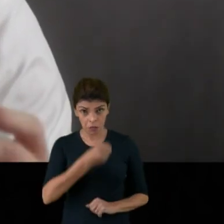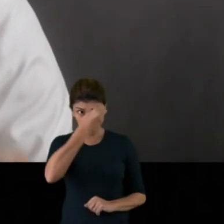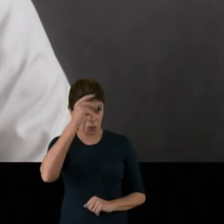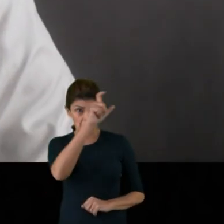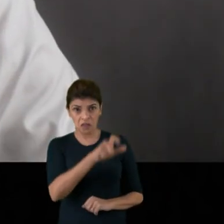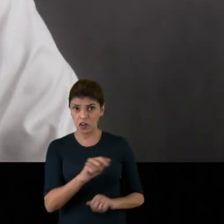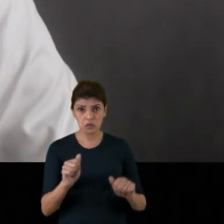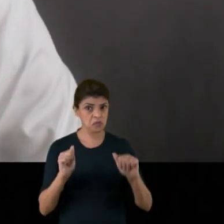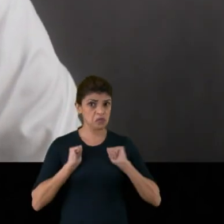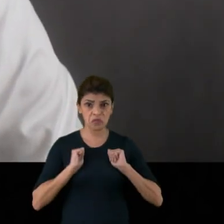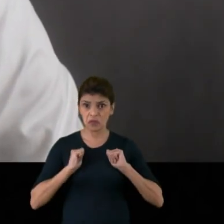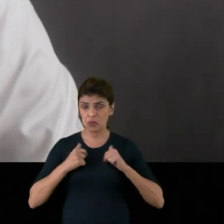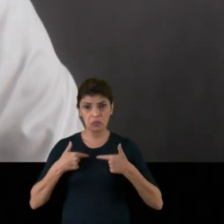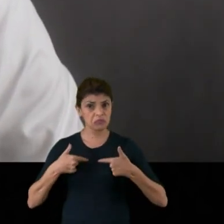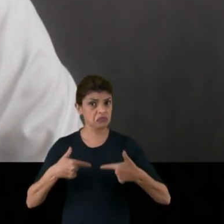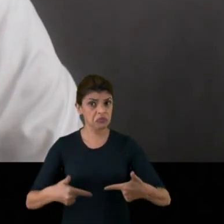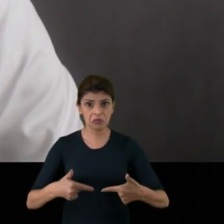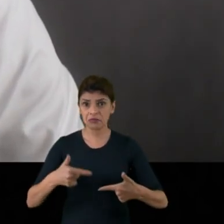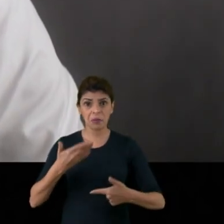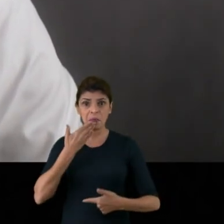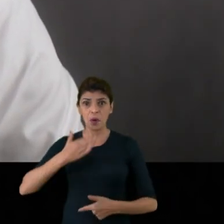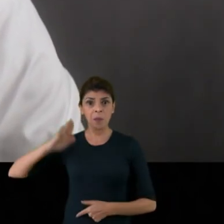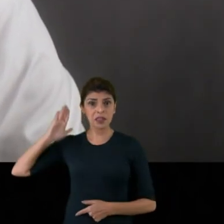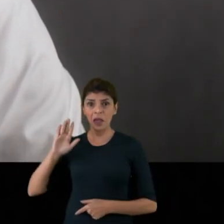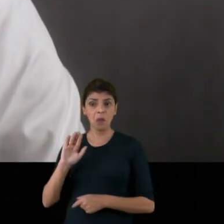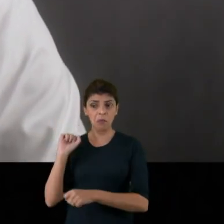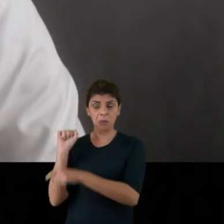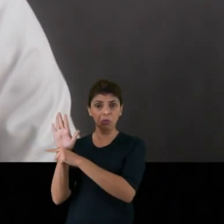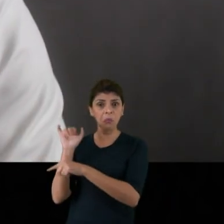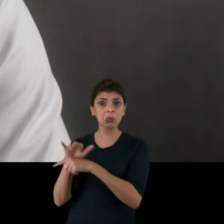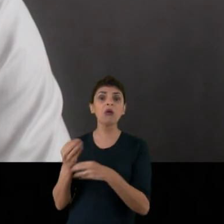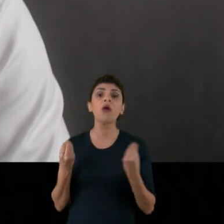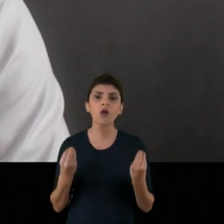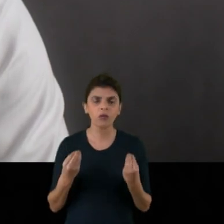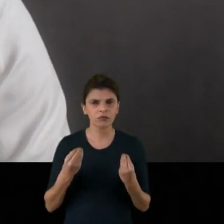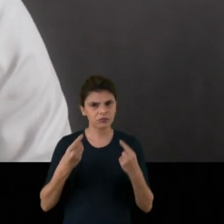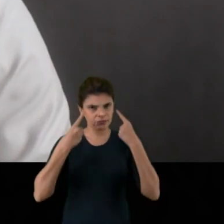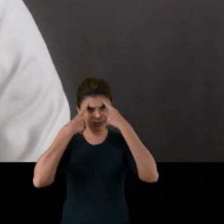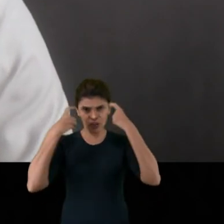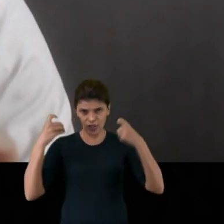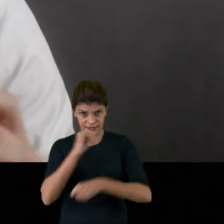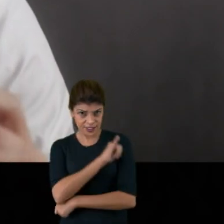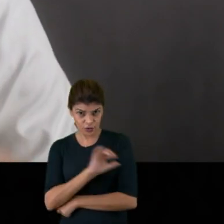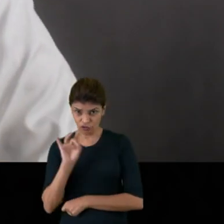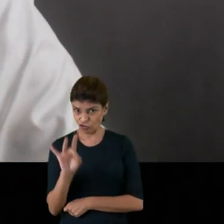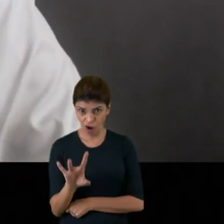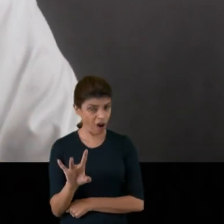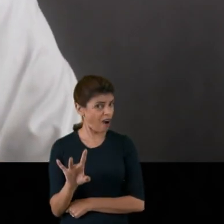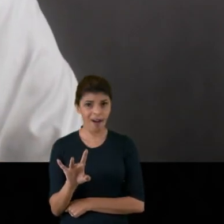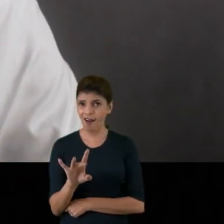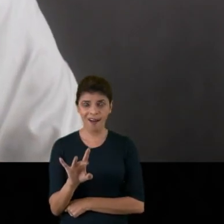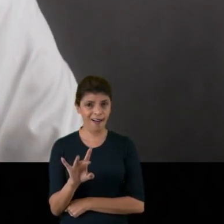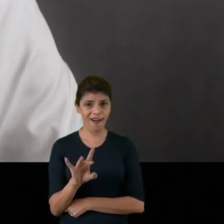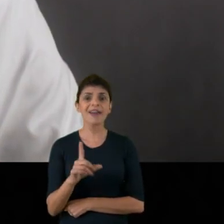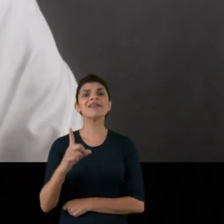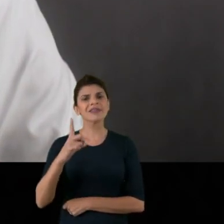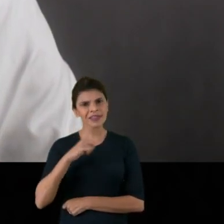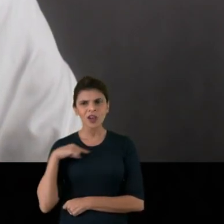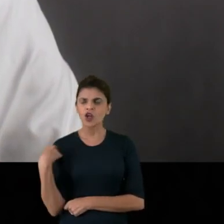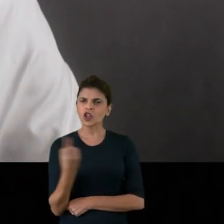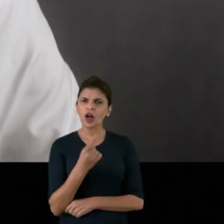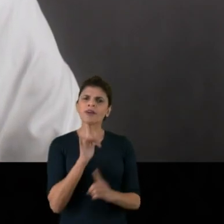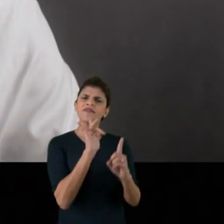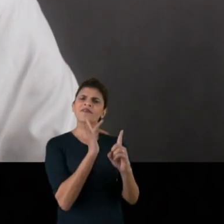Como a segurança vai melhorar se o prefeito não faz o que prometeu? Pra mim, o Rio não é apenas uma cidade violenta.